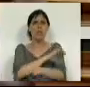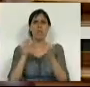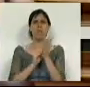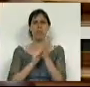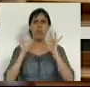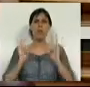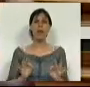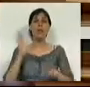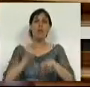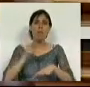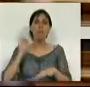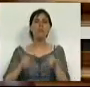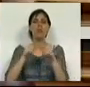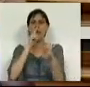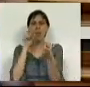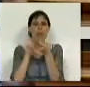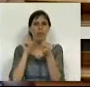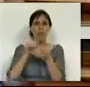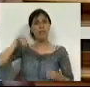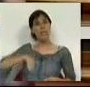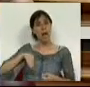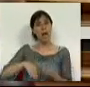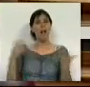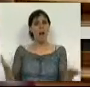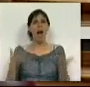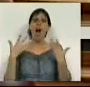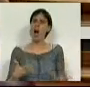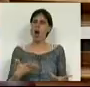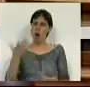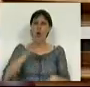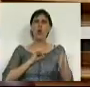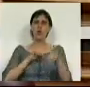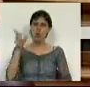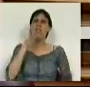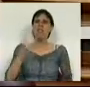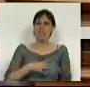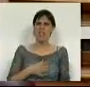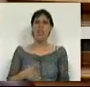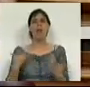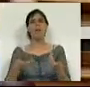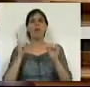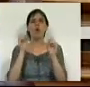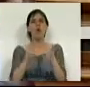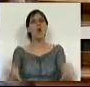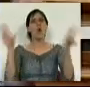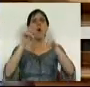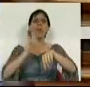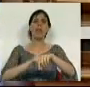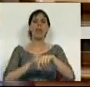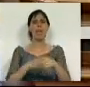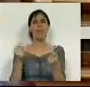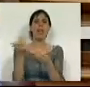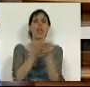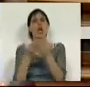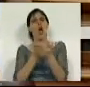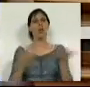É também à conta destes baixíssimos salários. Vêm agora os senhores dizer que vamos passar ao novo ciclo da economia.